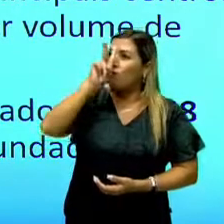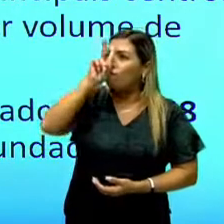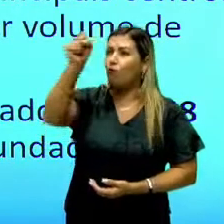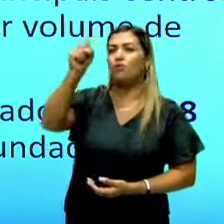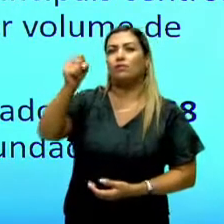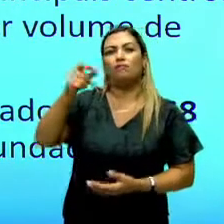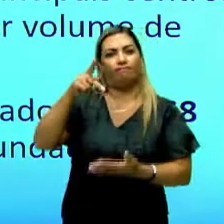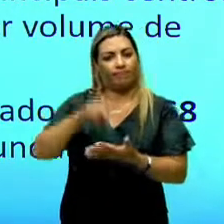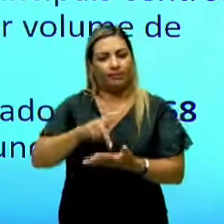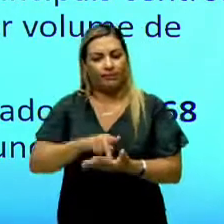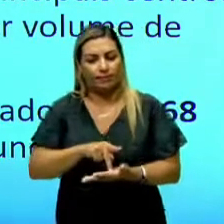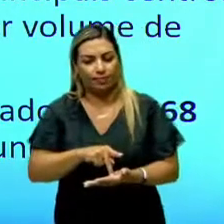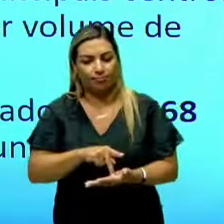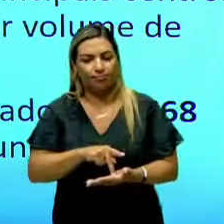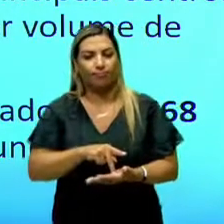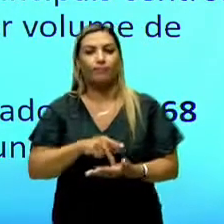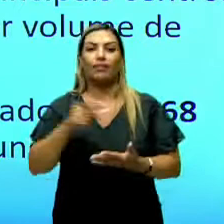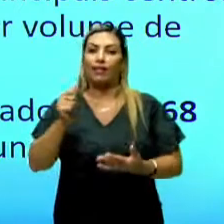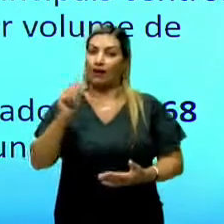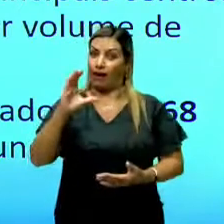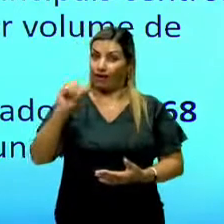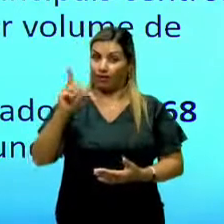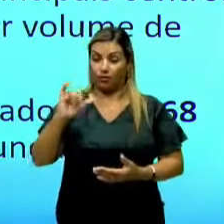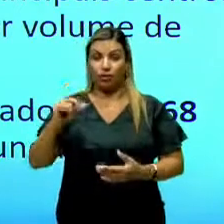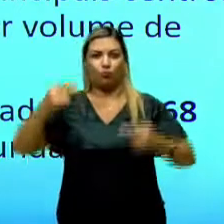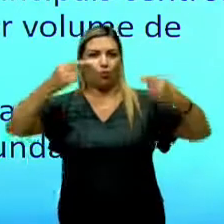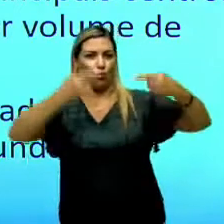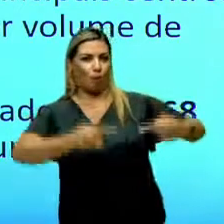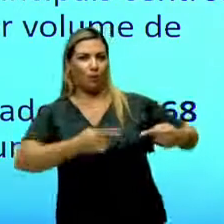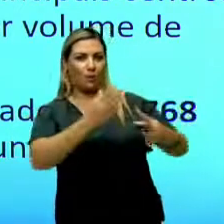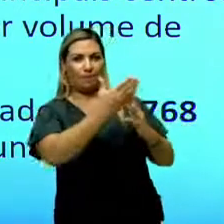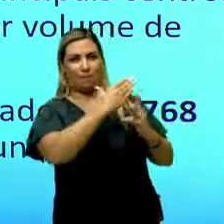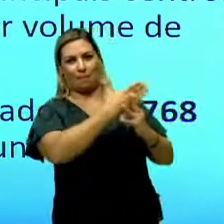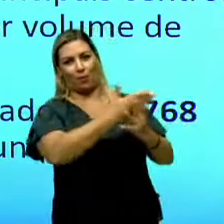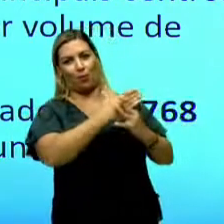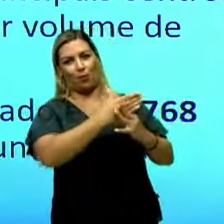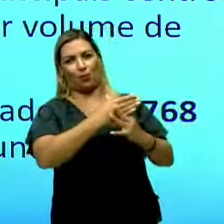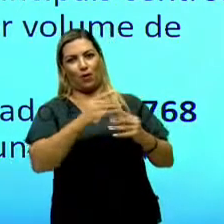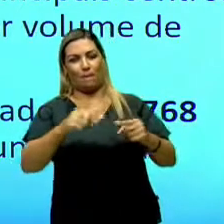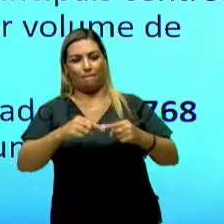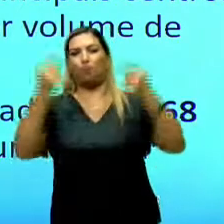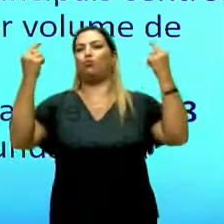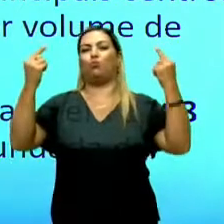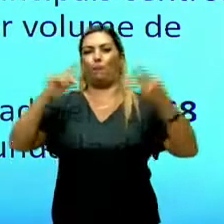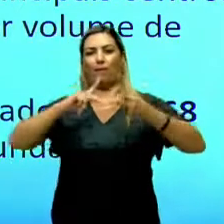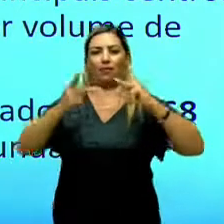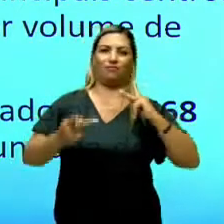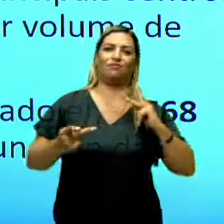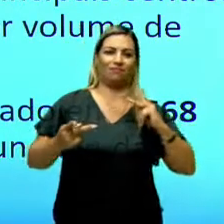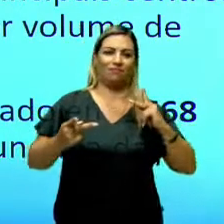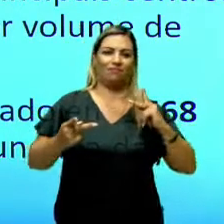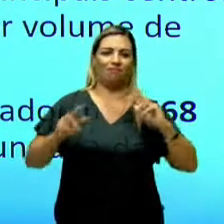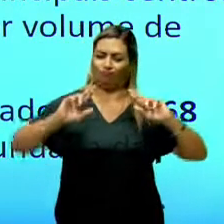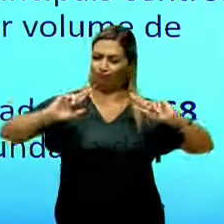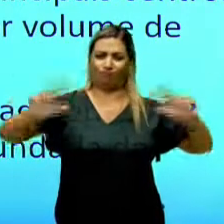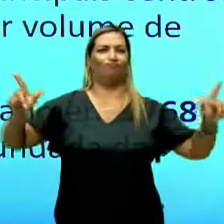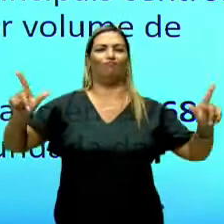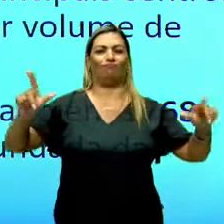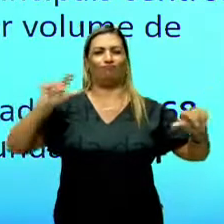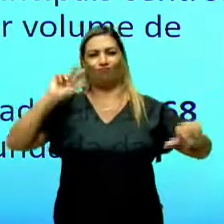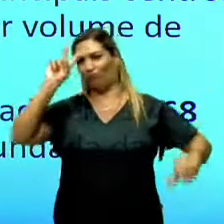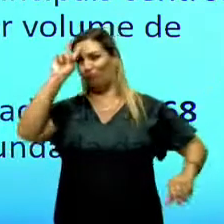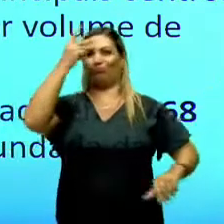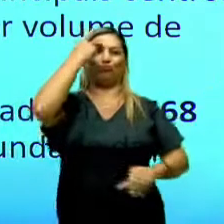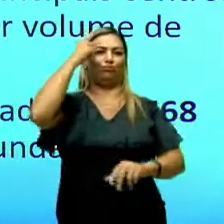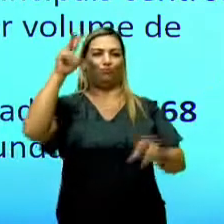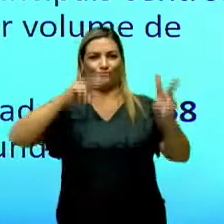grande. E o arcadismo vem para contrapor tudo isso. É uma quebra de paradigma. Ou seja, muda-se a